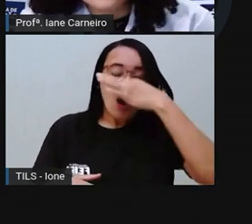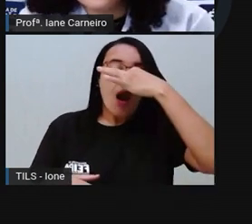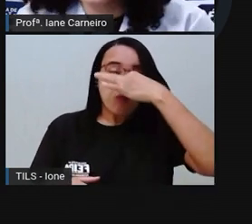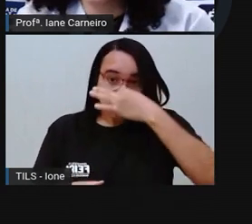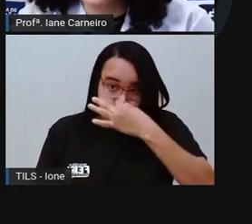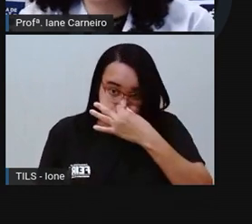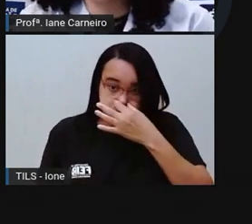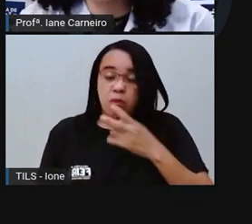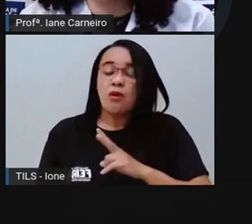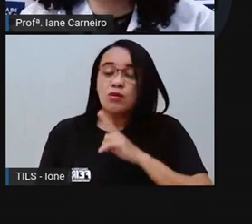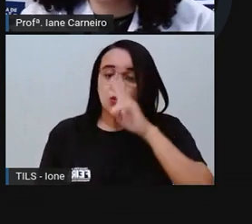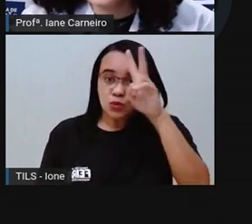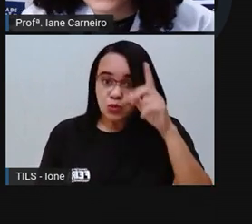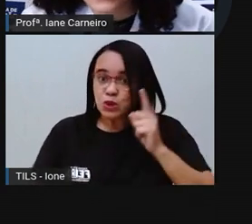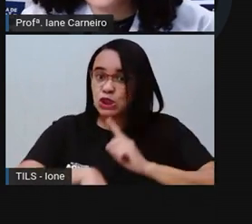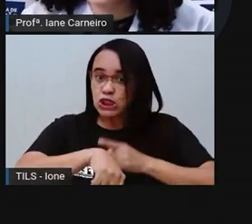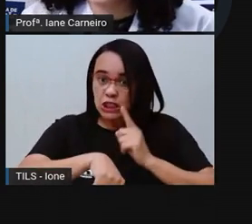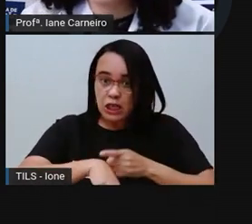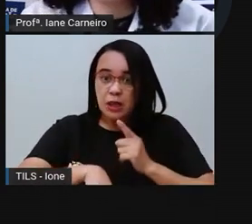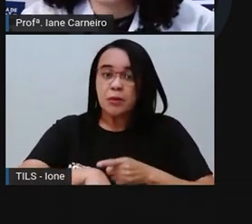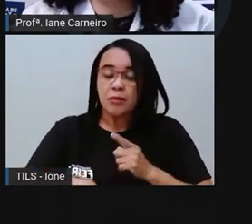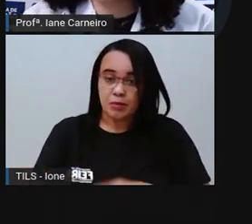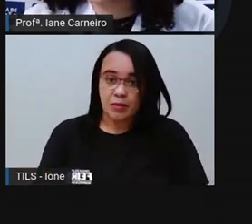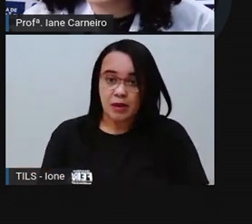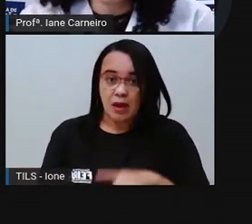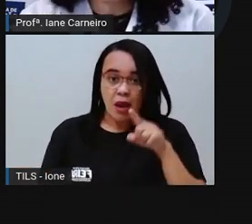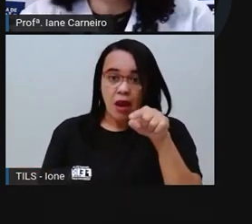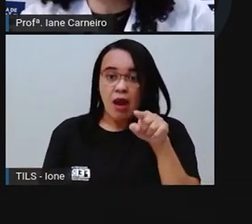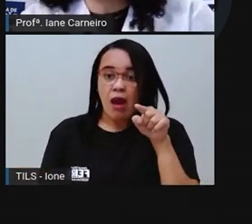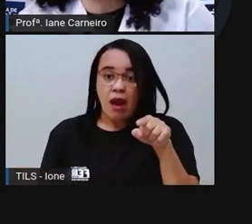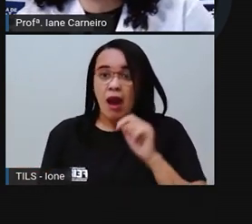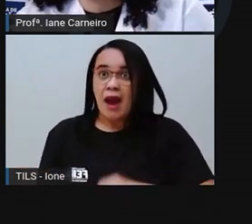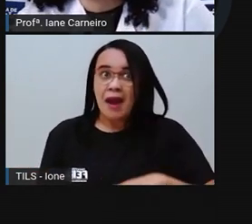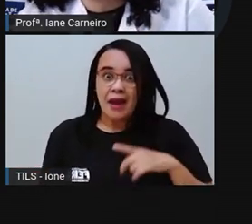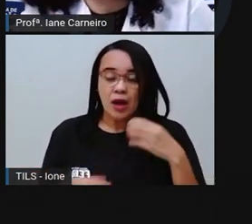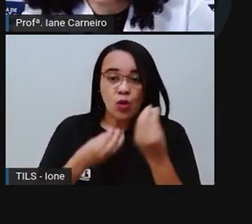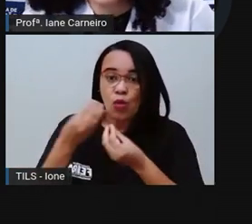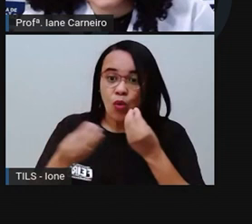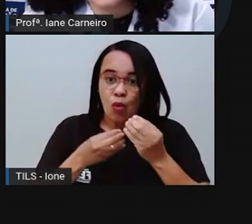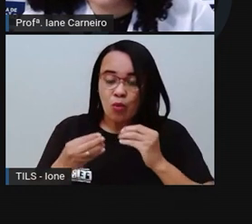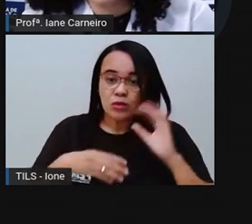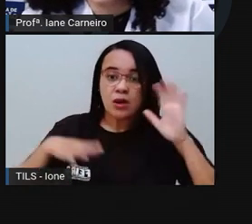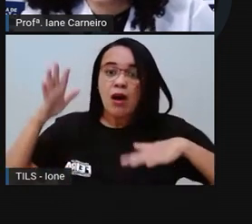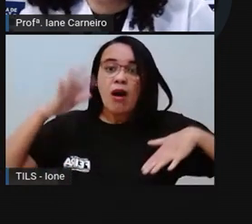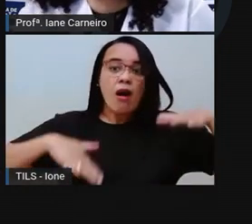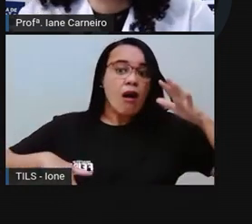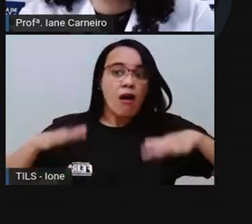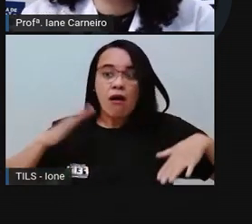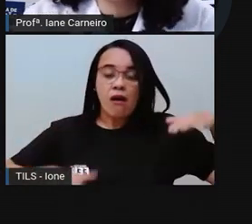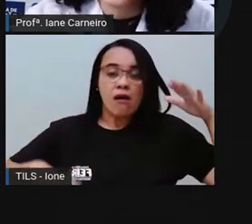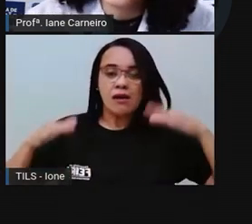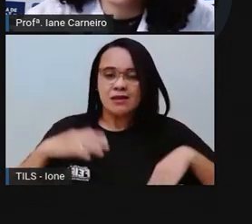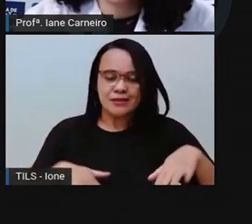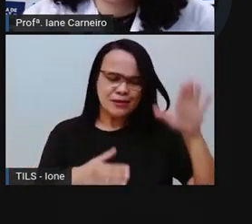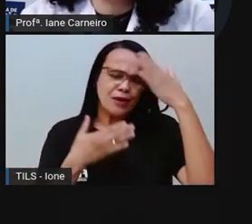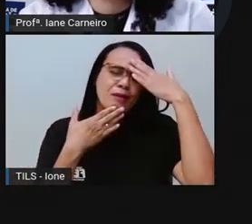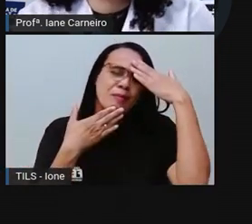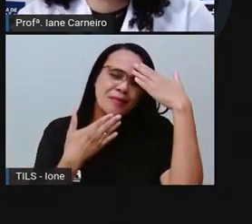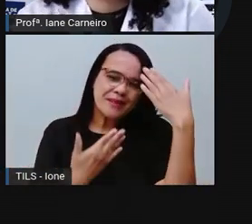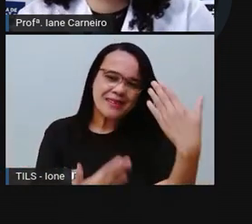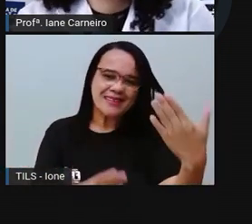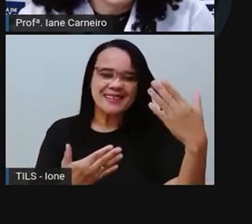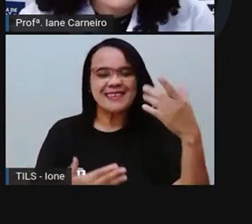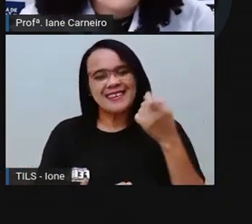bastante tempo. E ela já estava aflita para subir. E subiram. Obrigada, seu